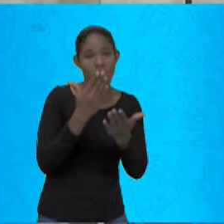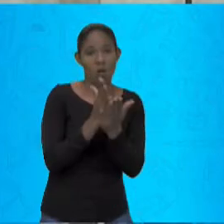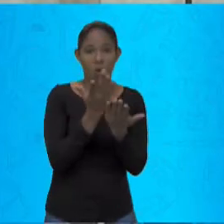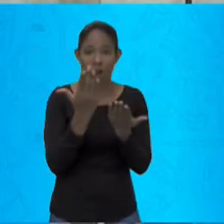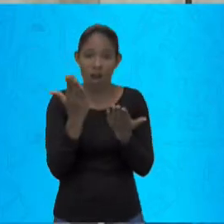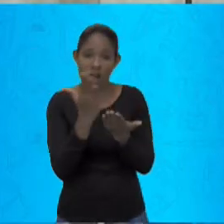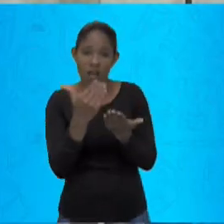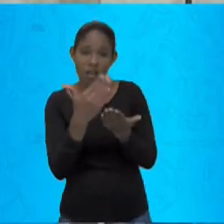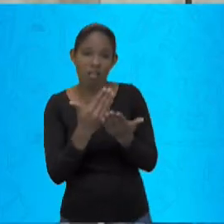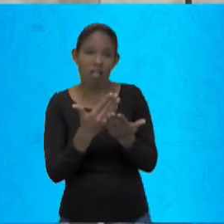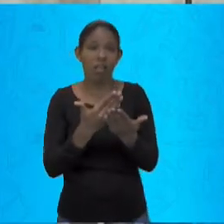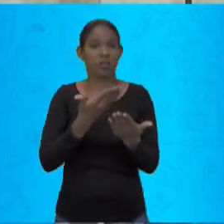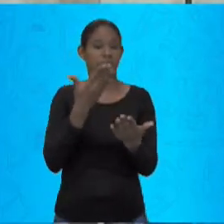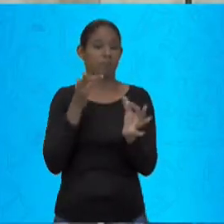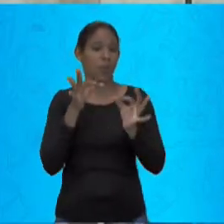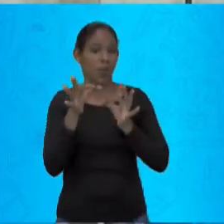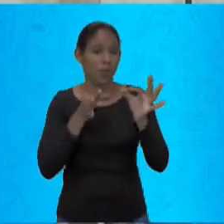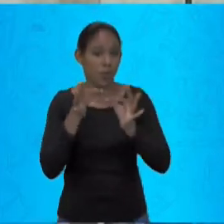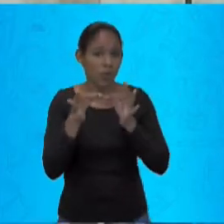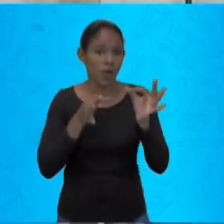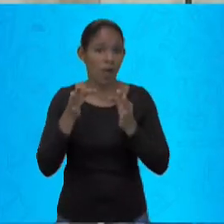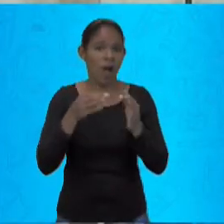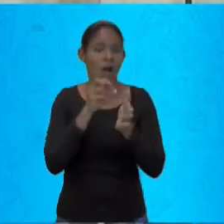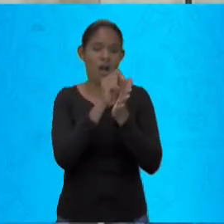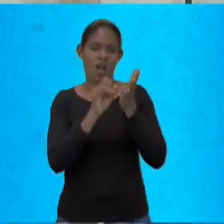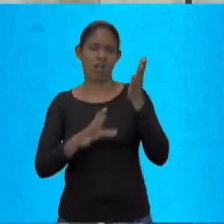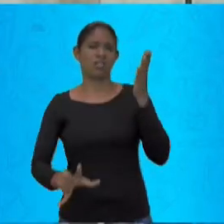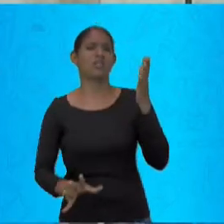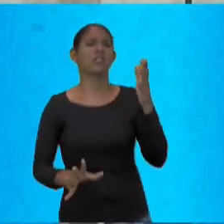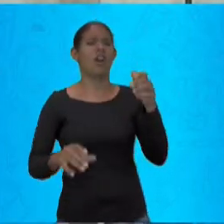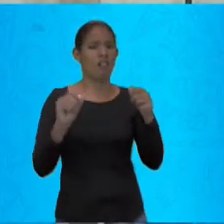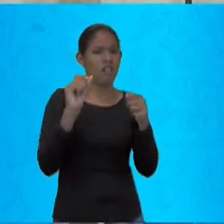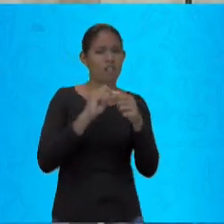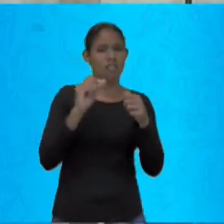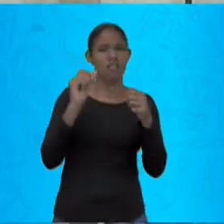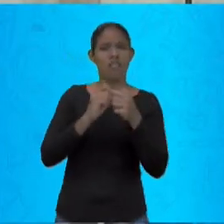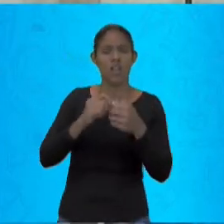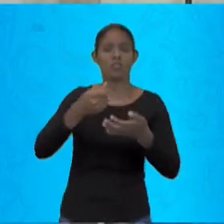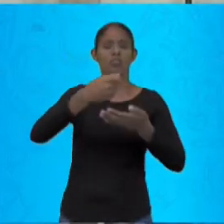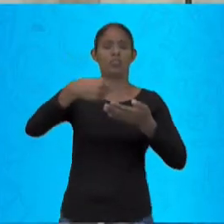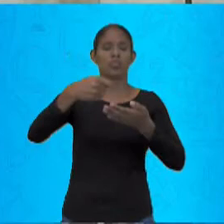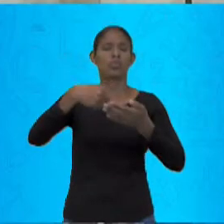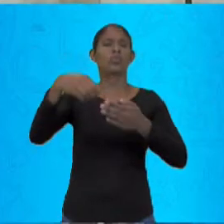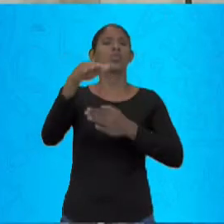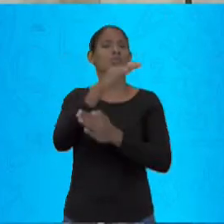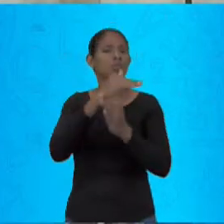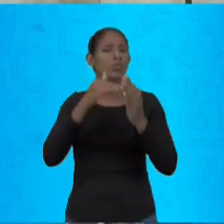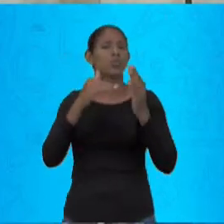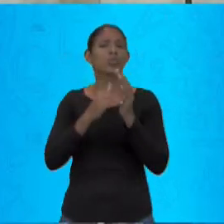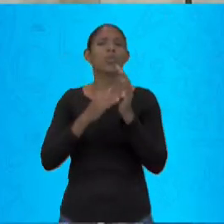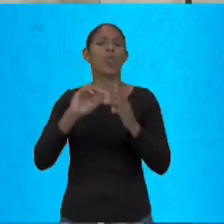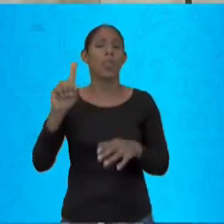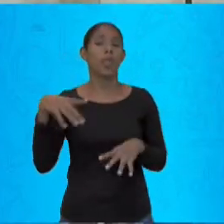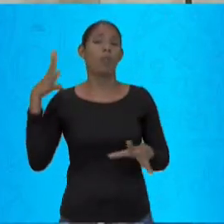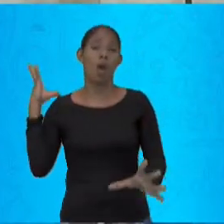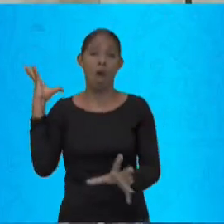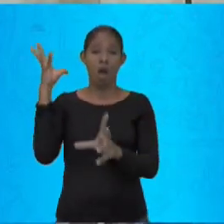atividades e deixo tudo anotado. Logo dou uma revisada